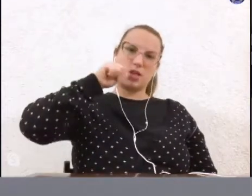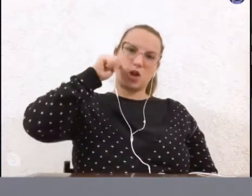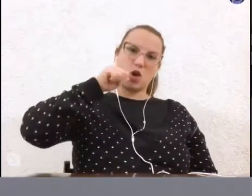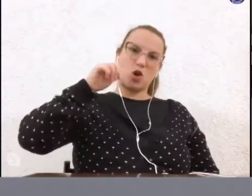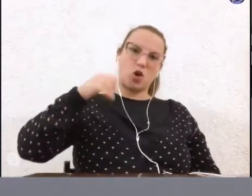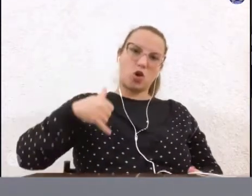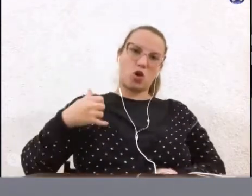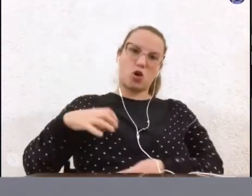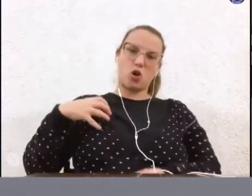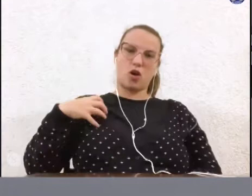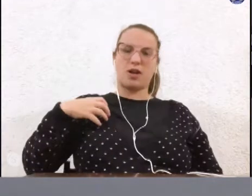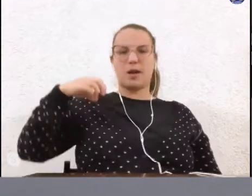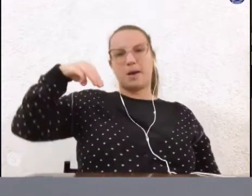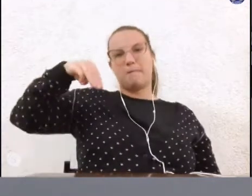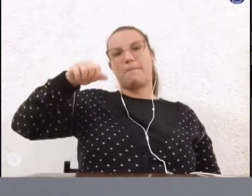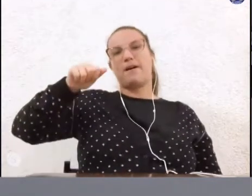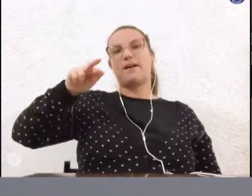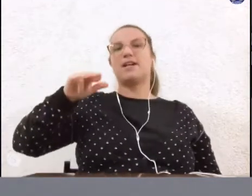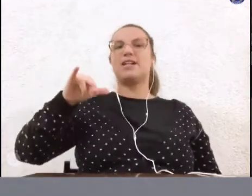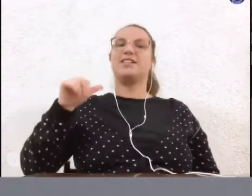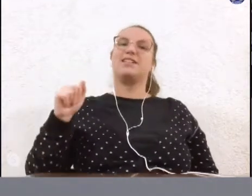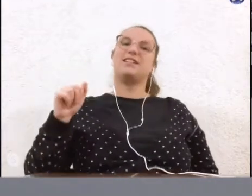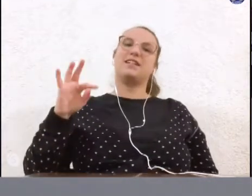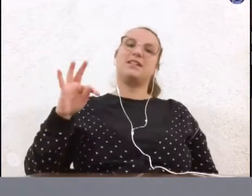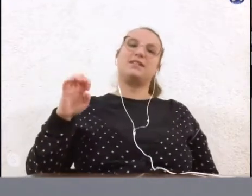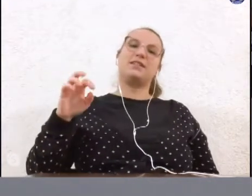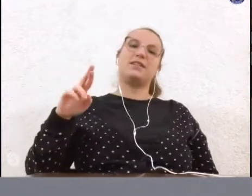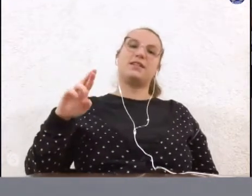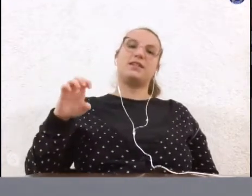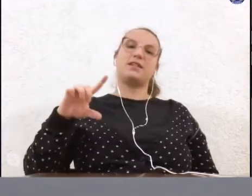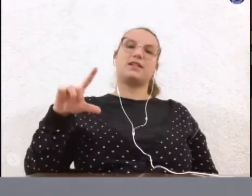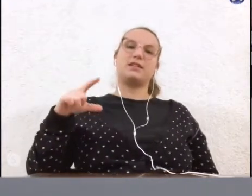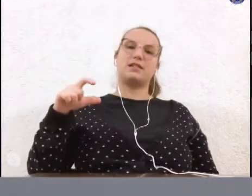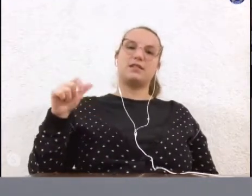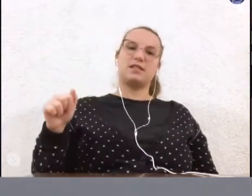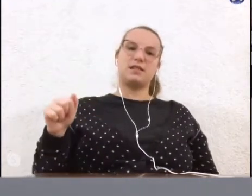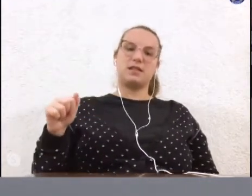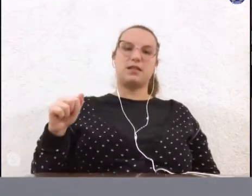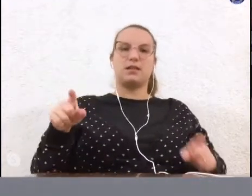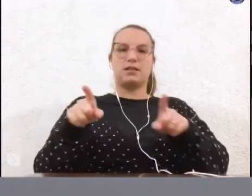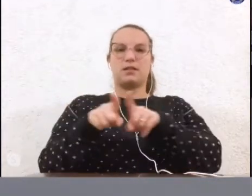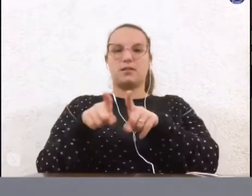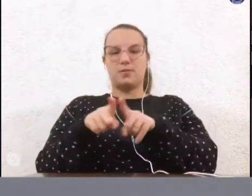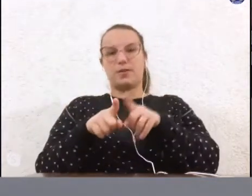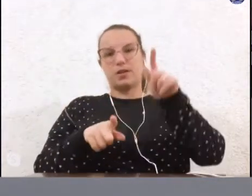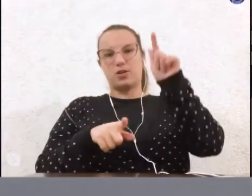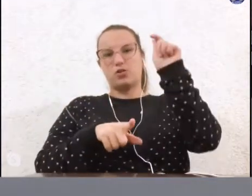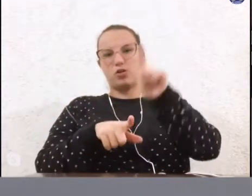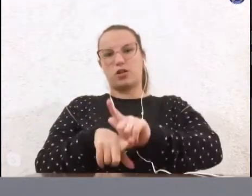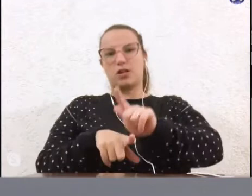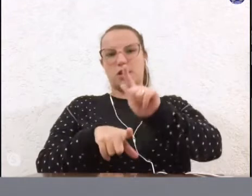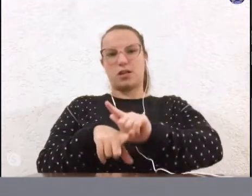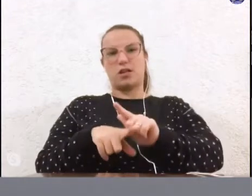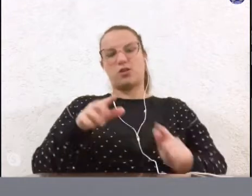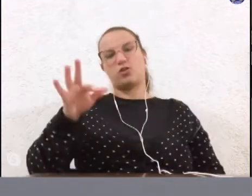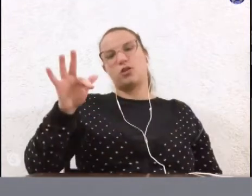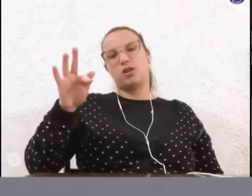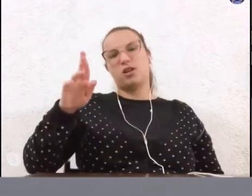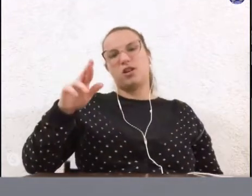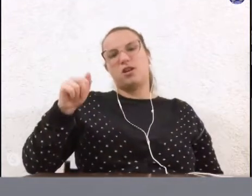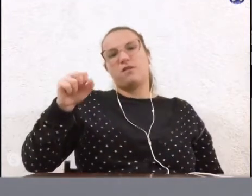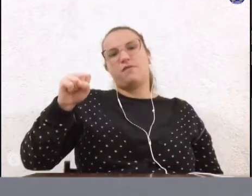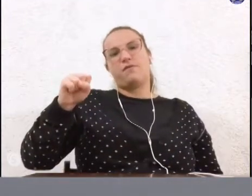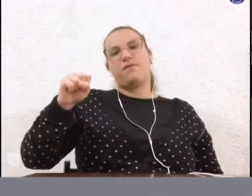Souza Lima Uchoa, e do gerente da unidade, senhor Francisco Marcos